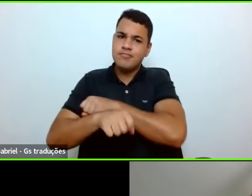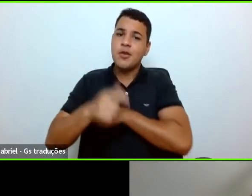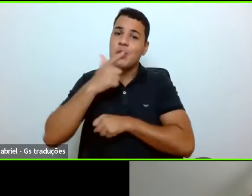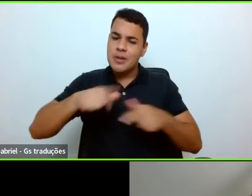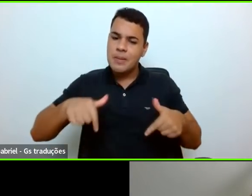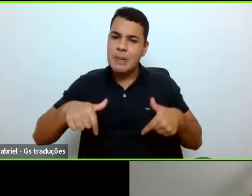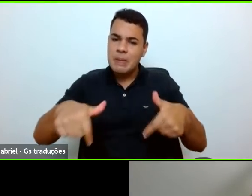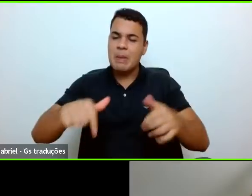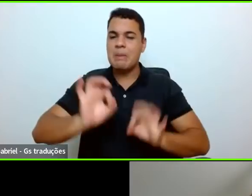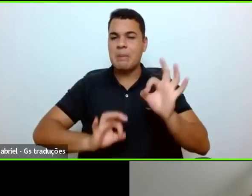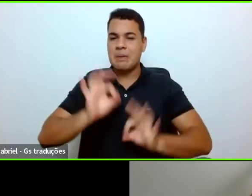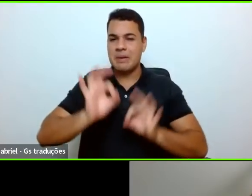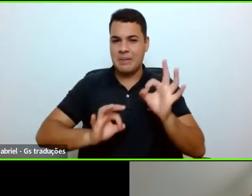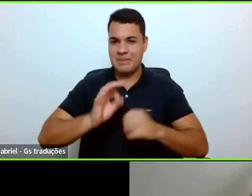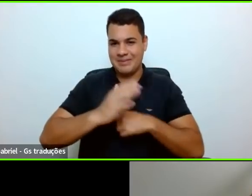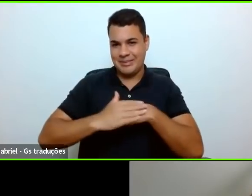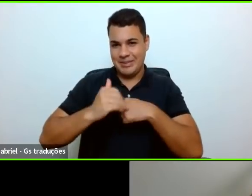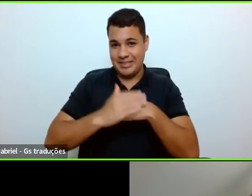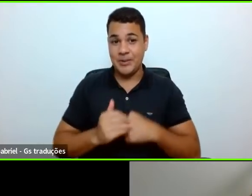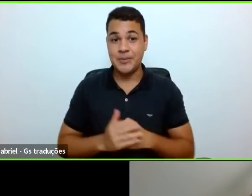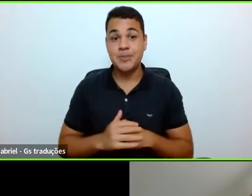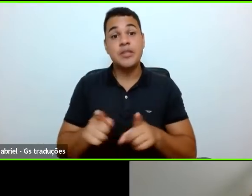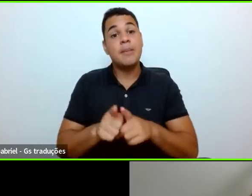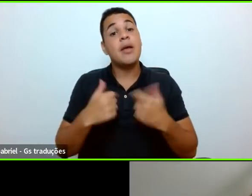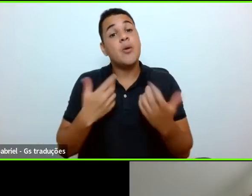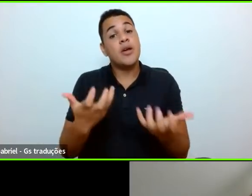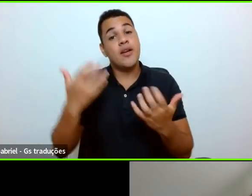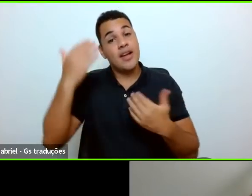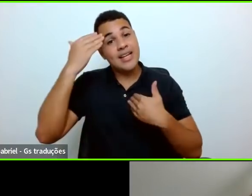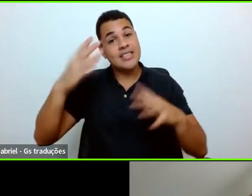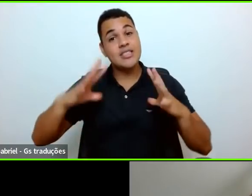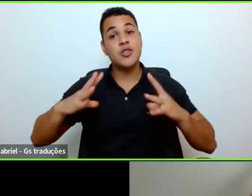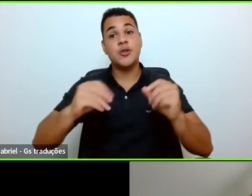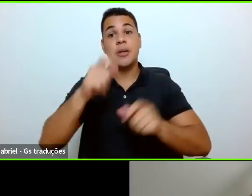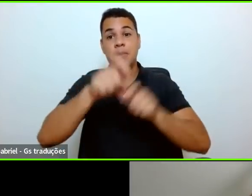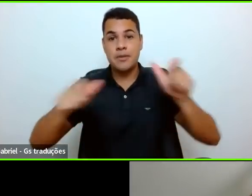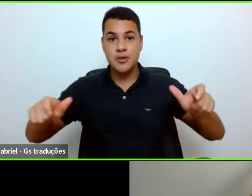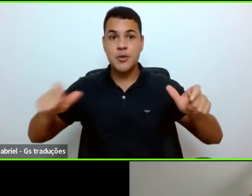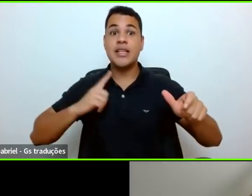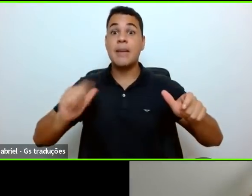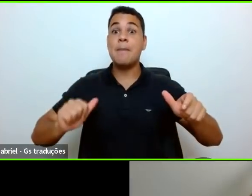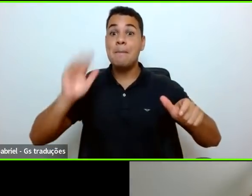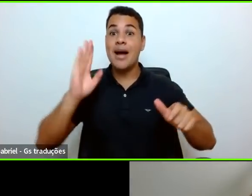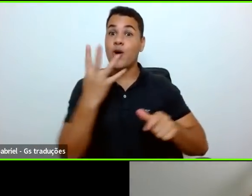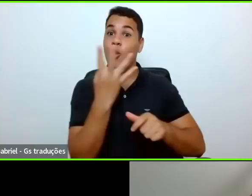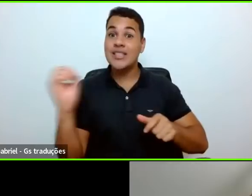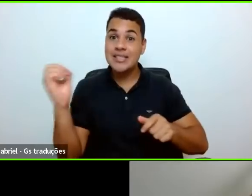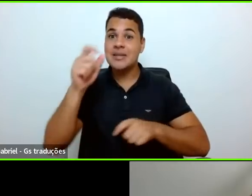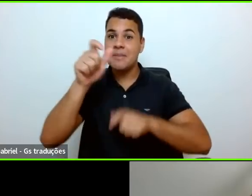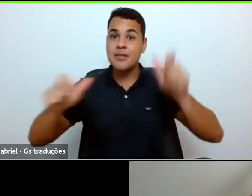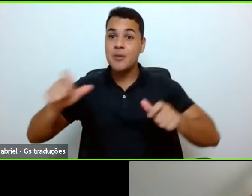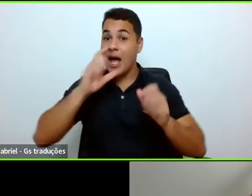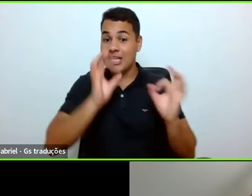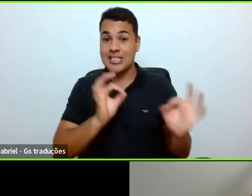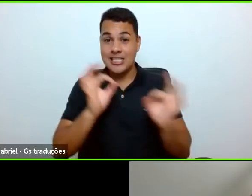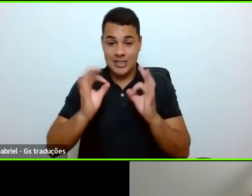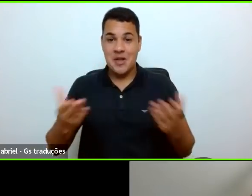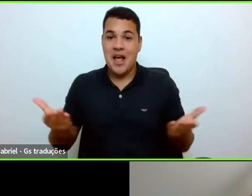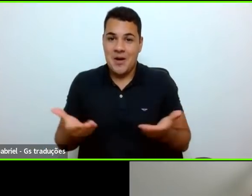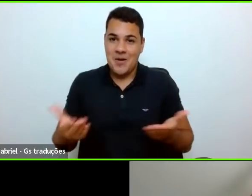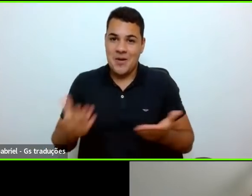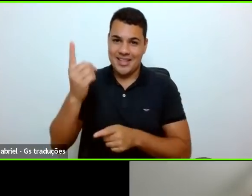carinho. Agradecer também a presença de todo mundo que nos acompanha nesta manhã, já somos mais de 400 acessos no YouTube,